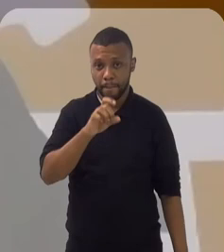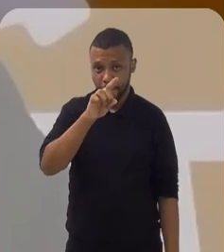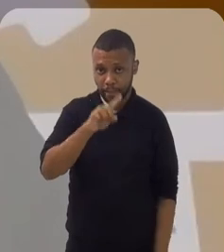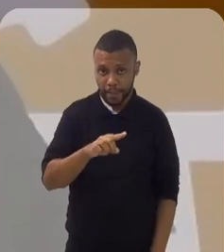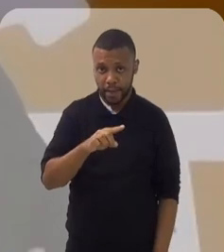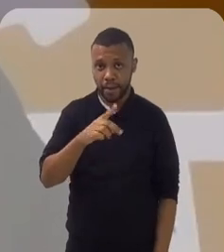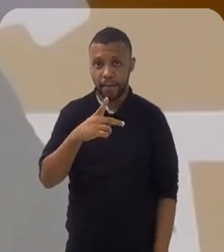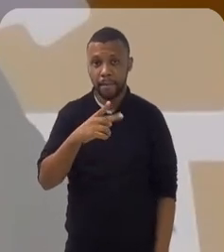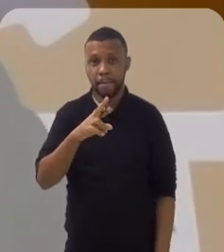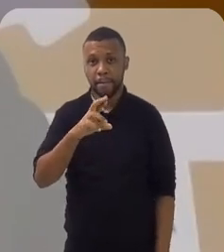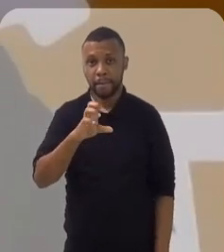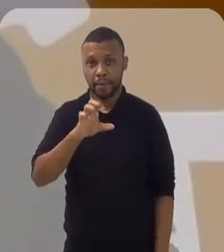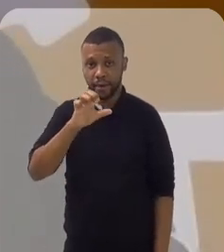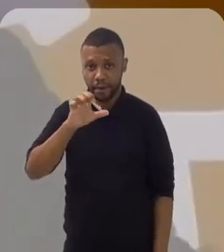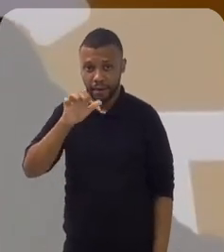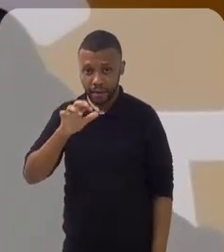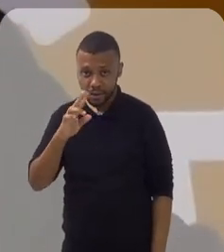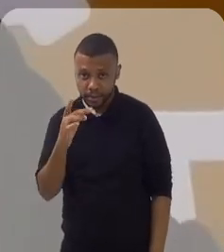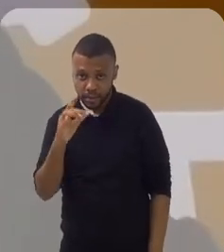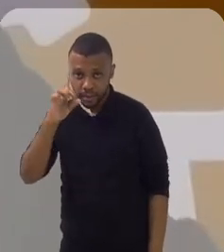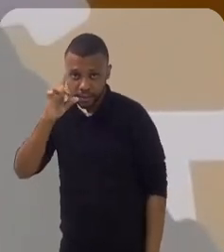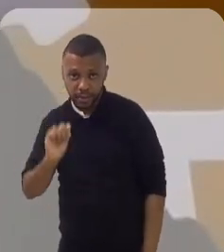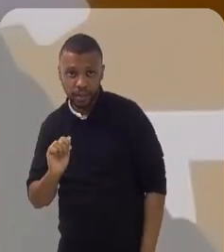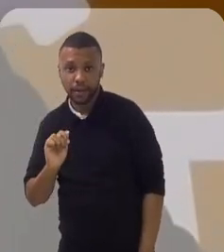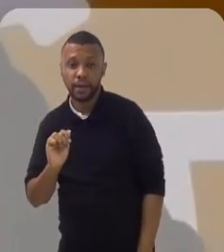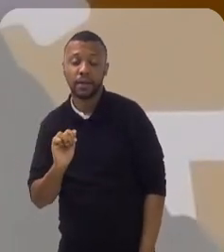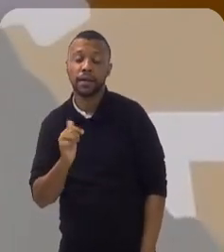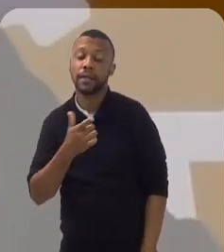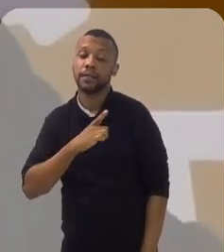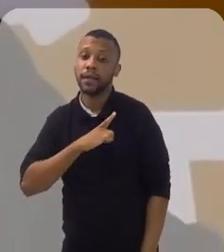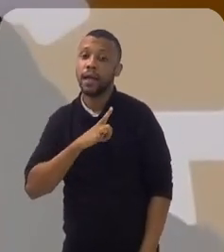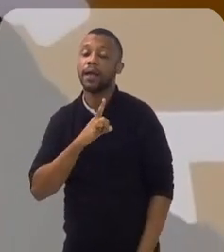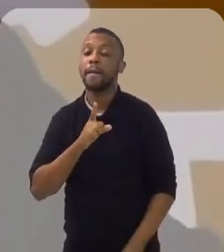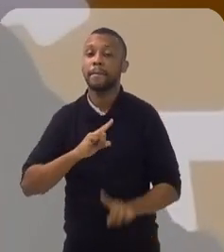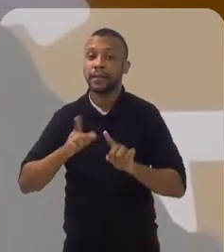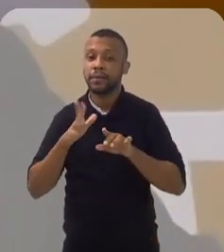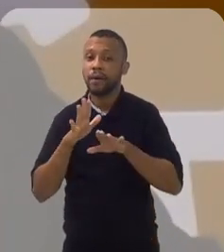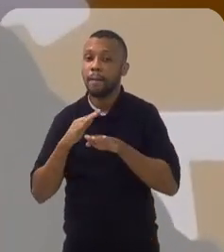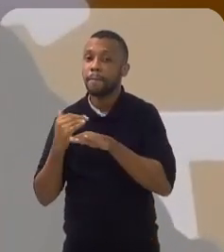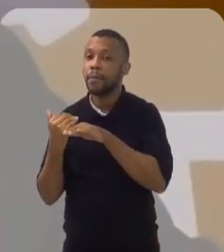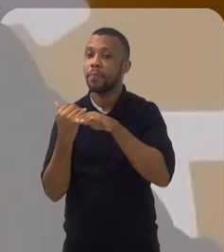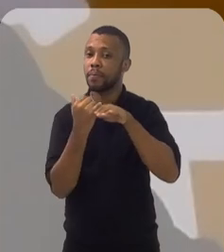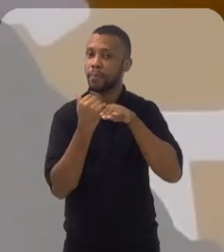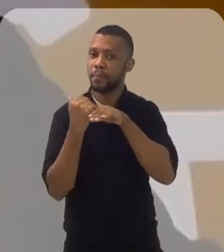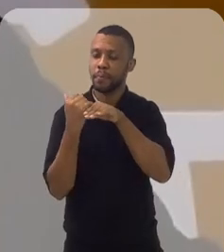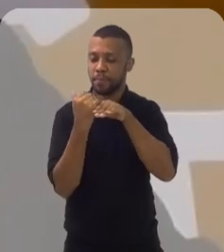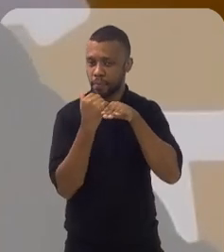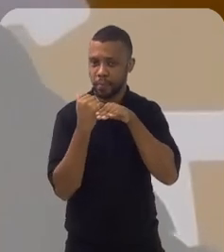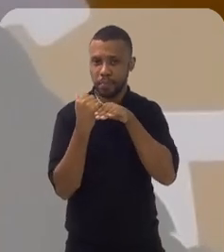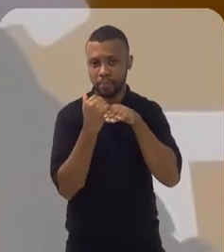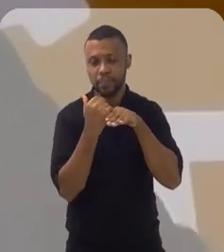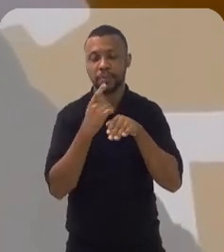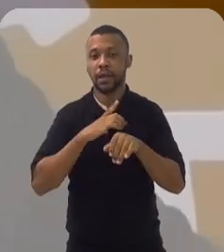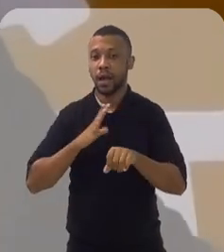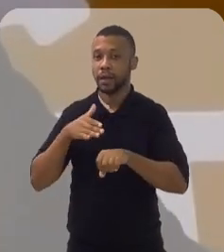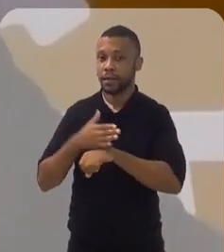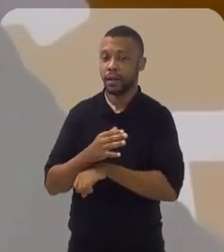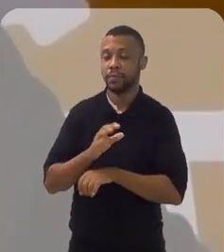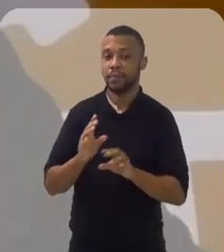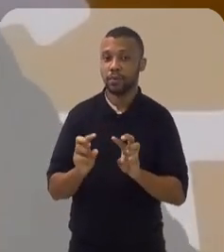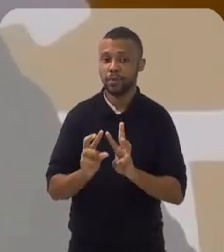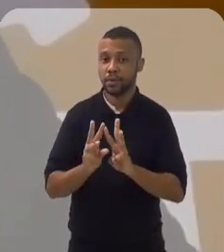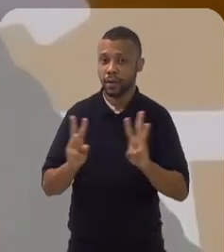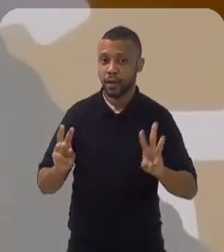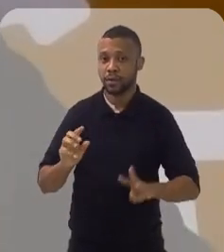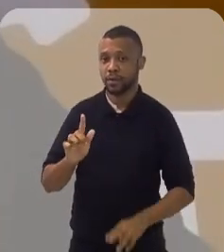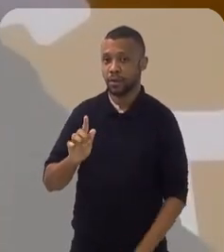tempo, só que o acesso a essa declaração pré-preenchida foi universalizado através do GovBR, do acesso pelo